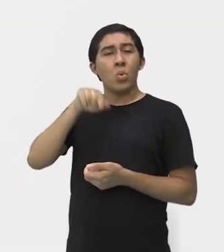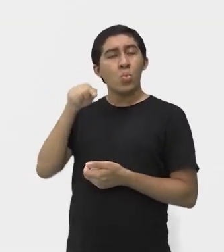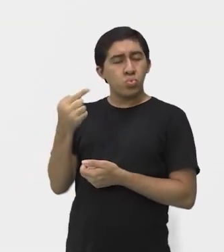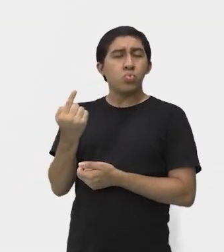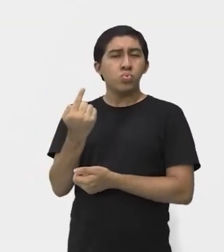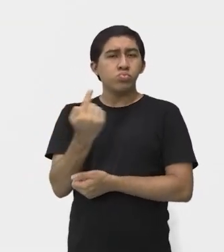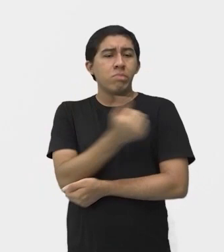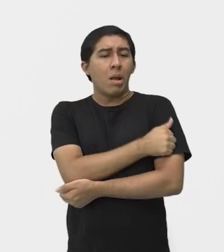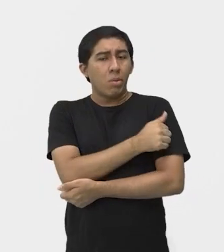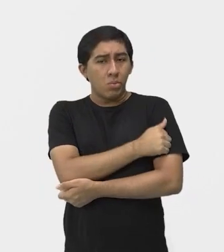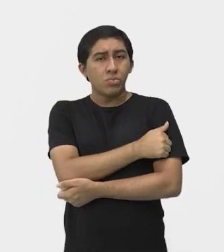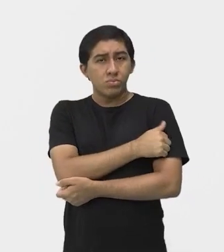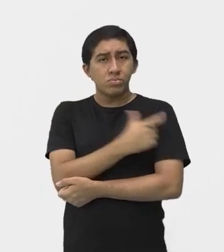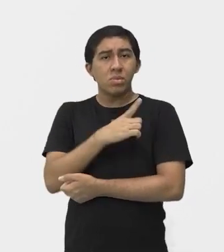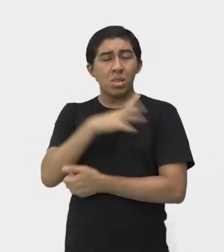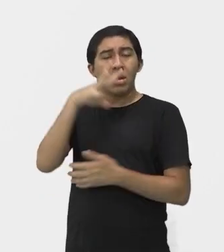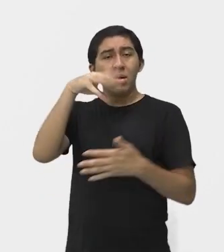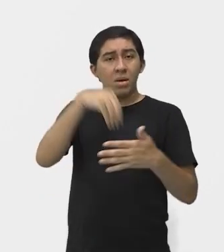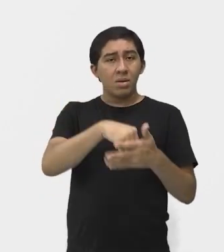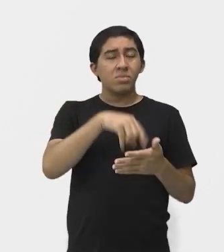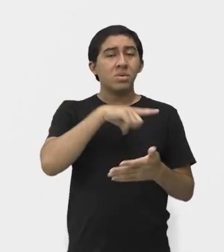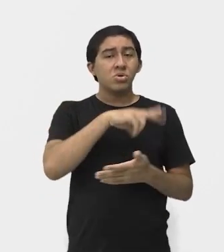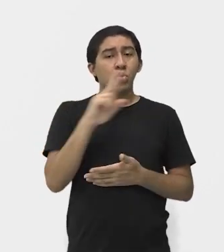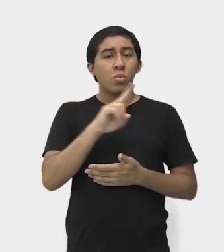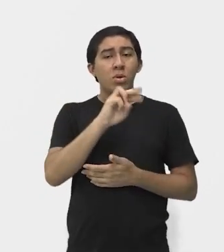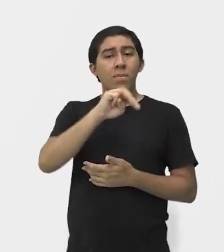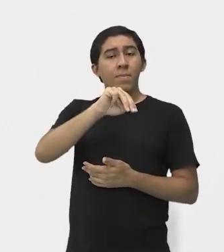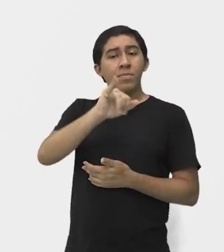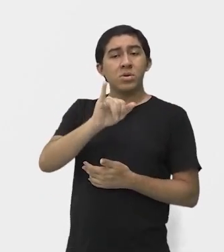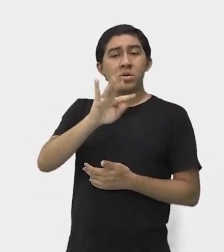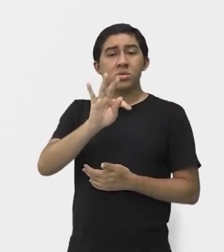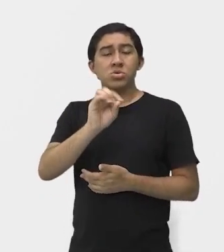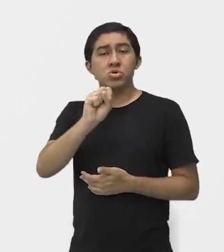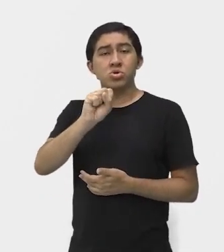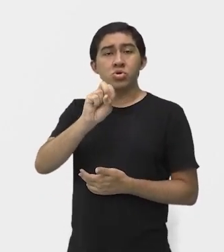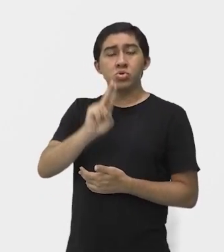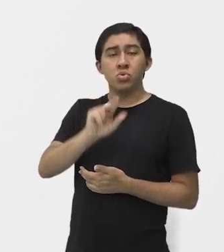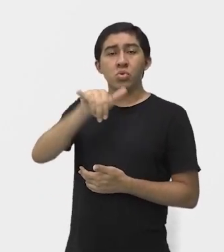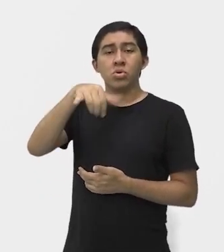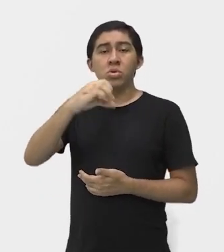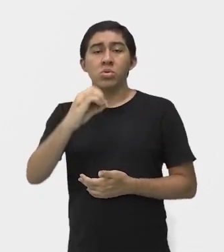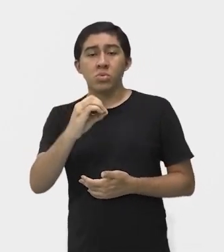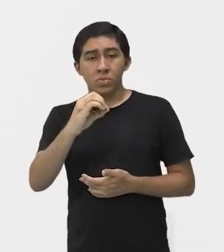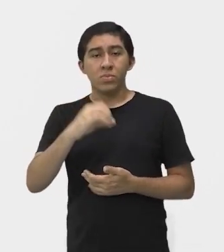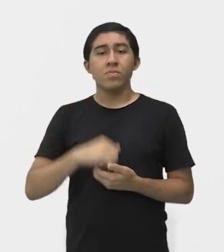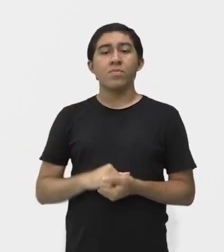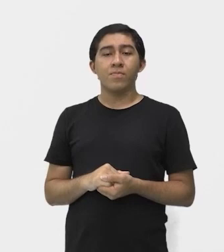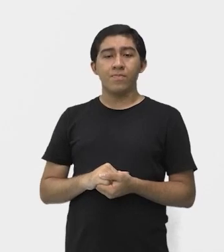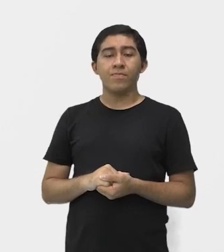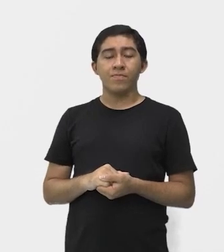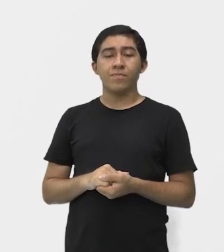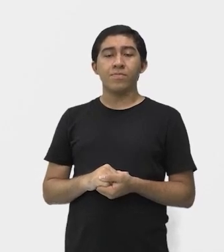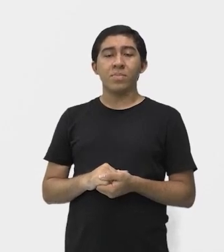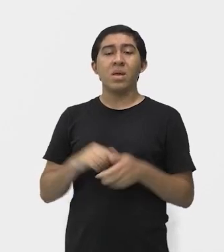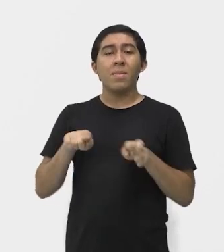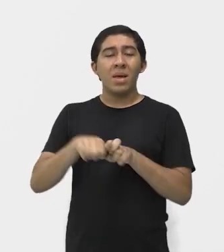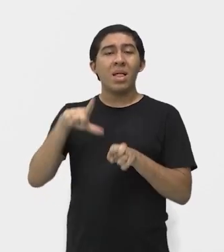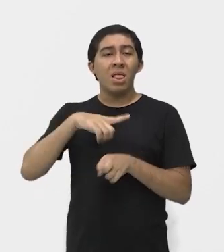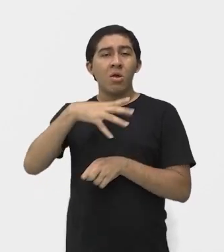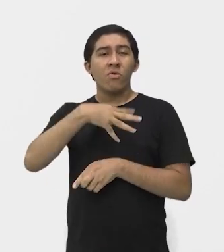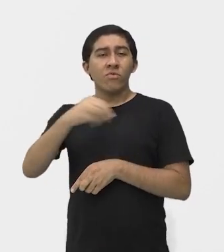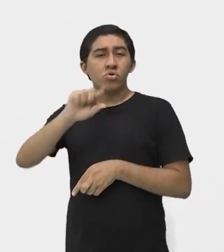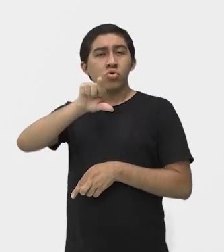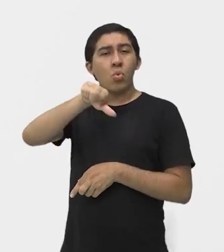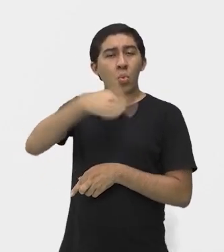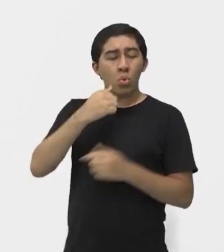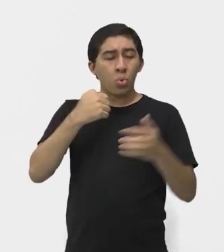alunos, os alunos do Jigoro Kano, por nome Mitsuyo Maeda, também conhecido como Kondikoma, ele era filho de um lutador de